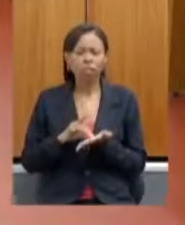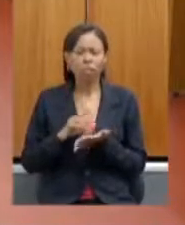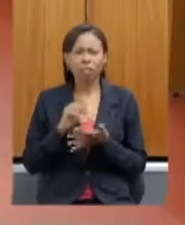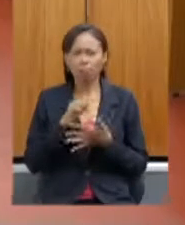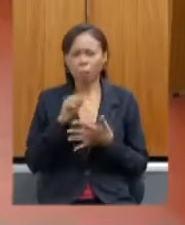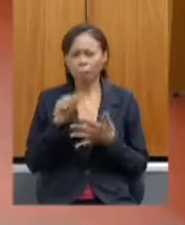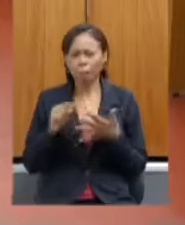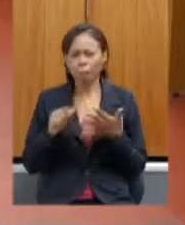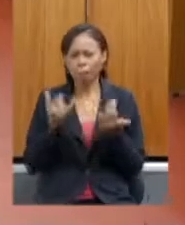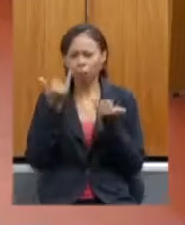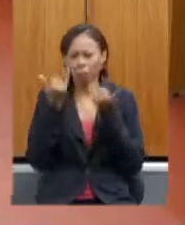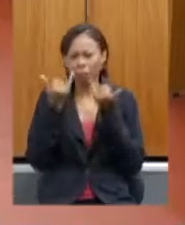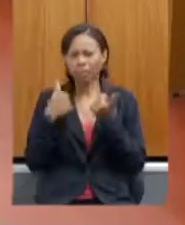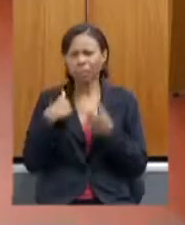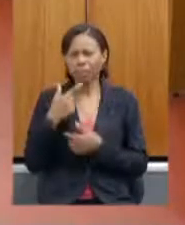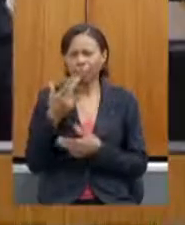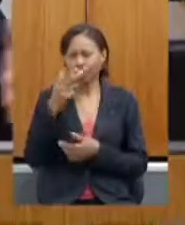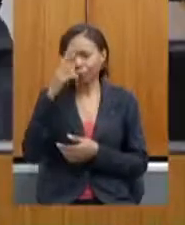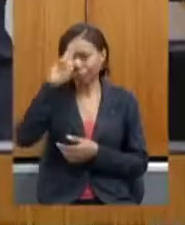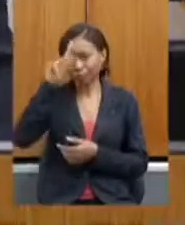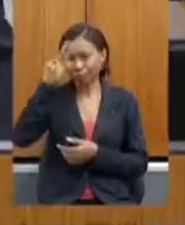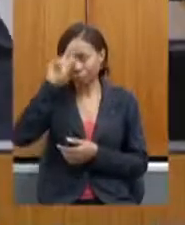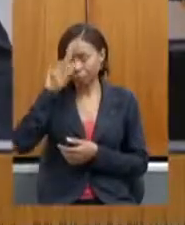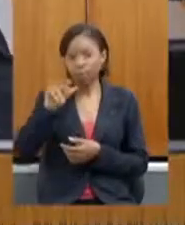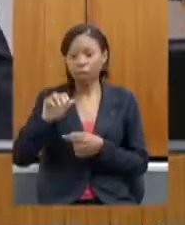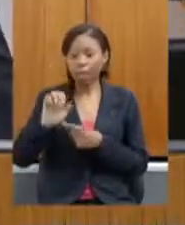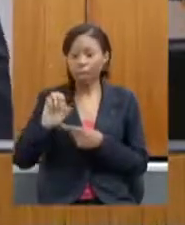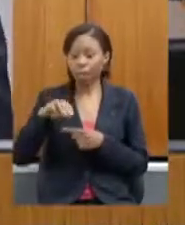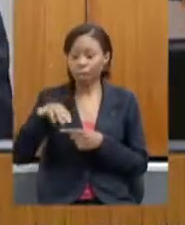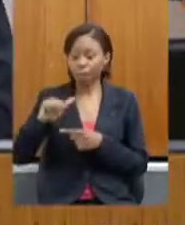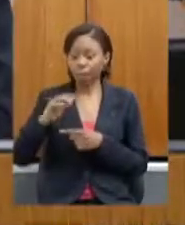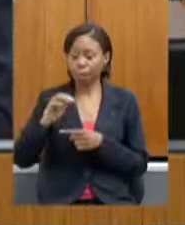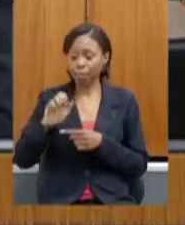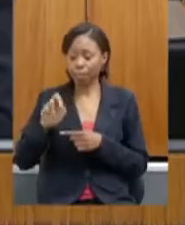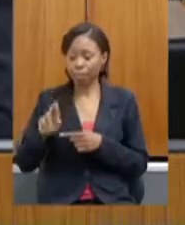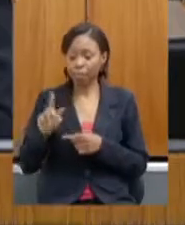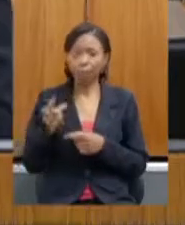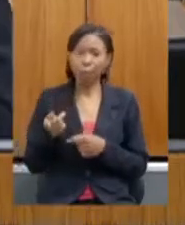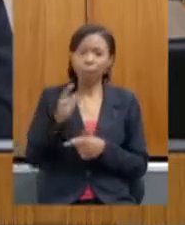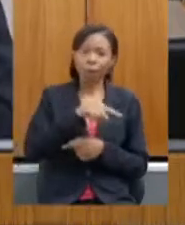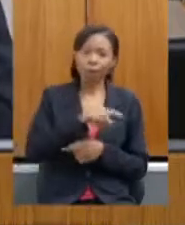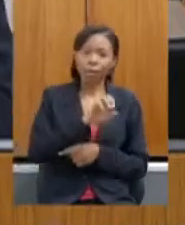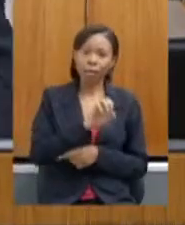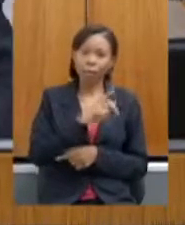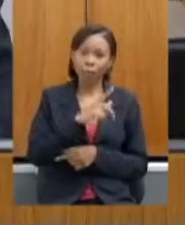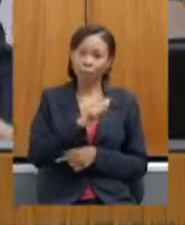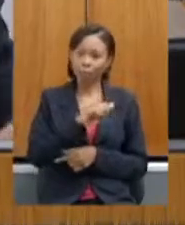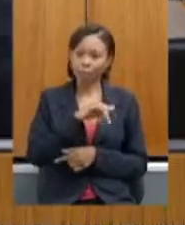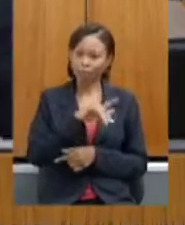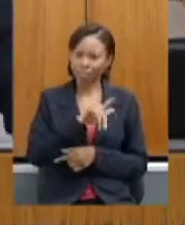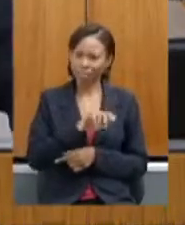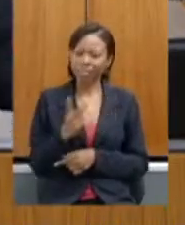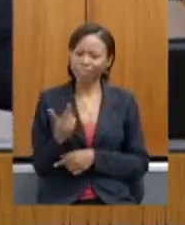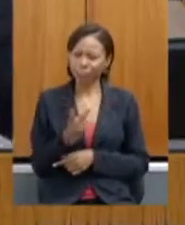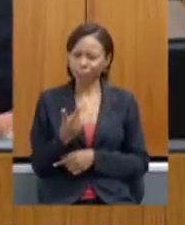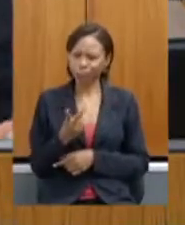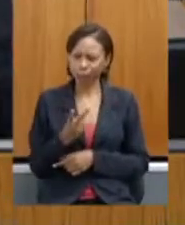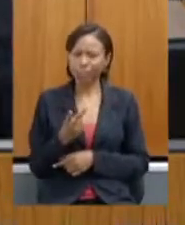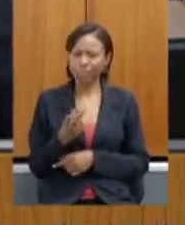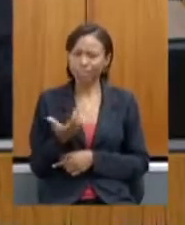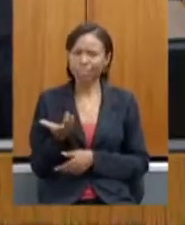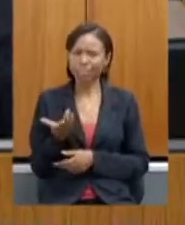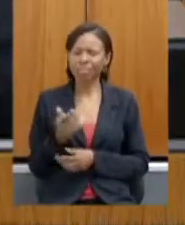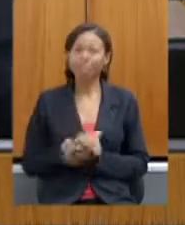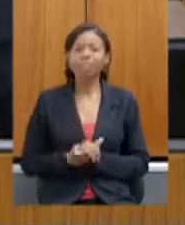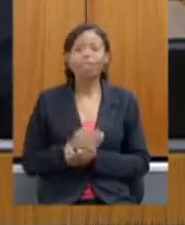aqui eu equivoquei realmente a Emater e a Epamig nós já havíamos conversado sobre isso eu acredito que a visão da